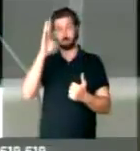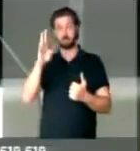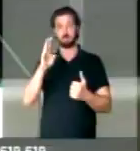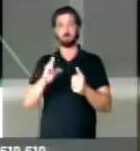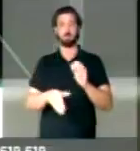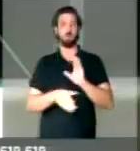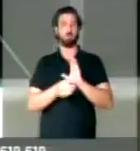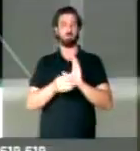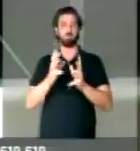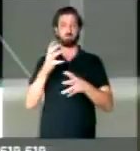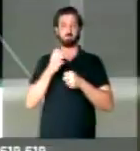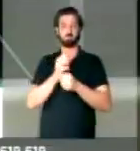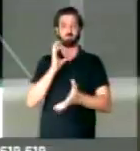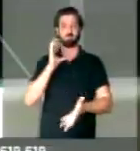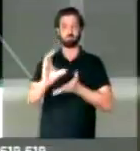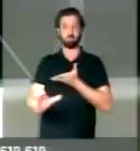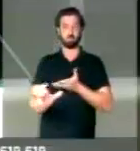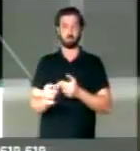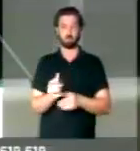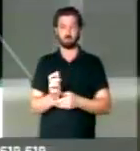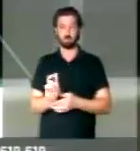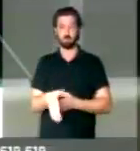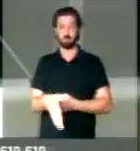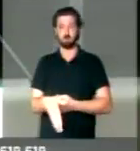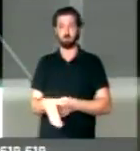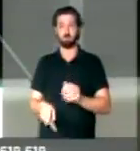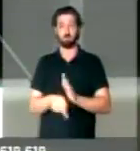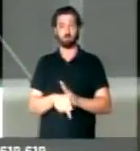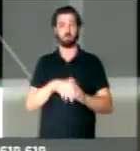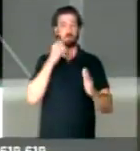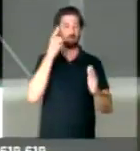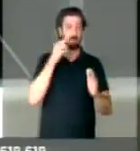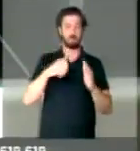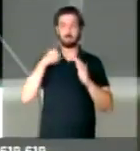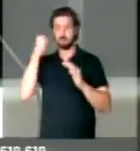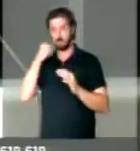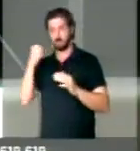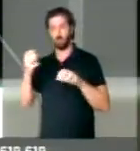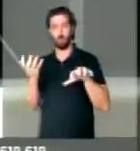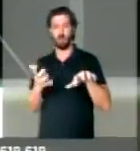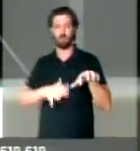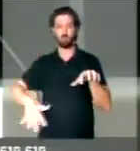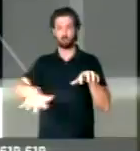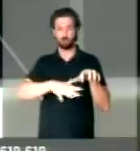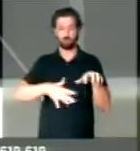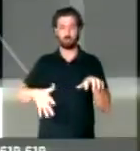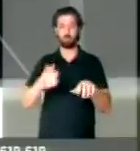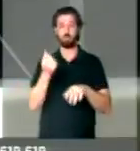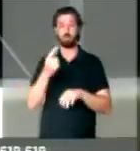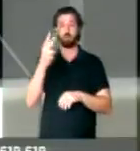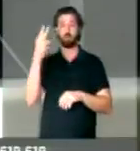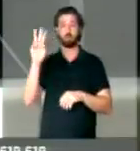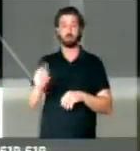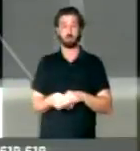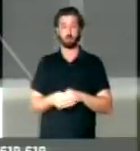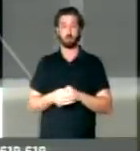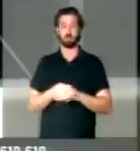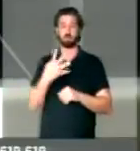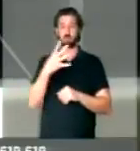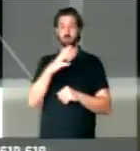parlamentar entre deputados e senadores de todo o Congresso Nacional, no valor de R$